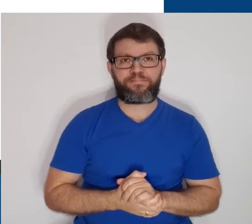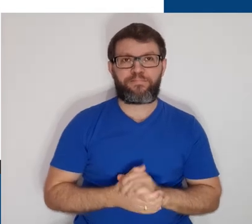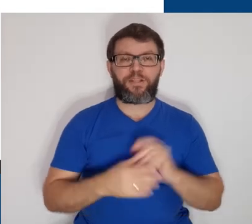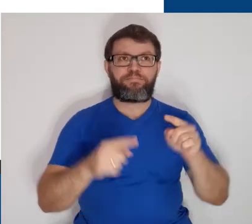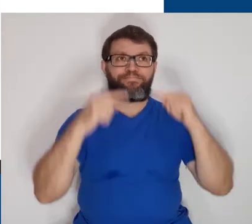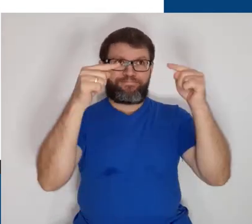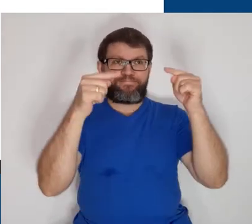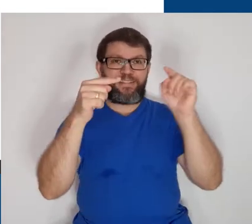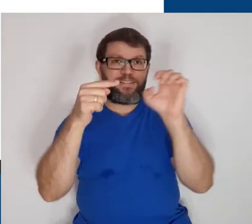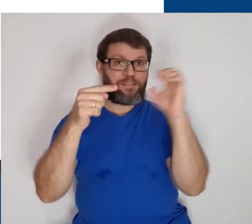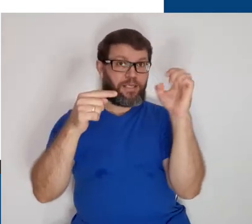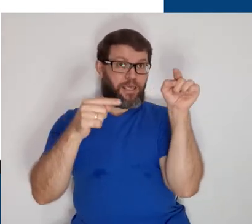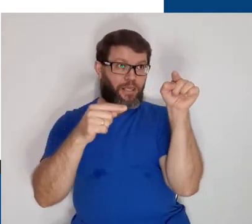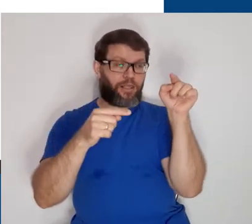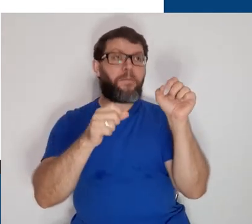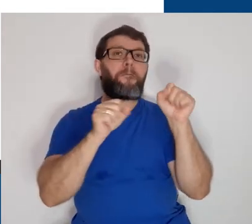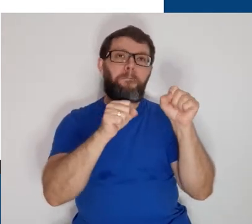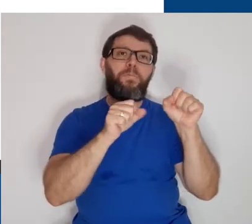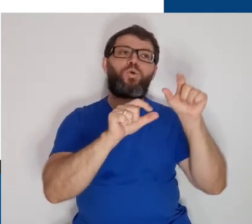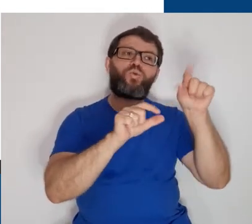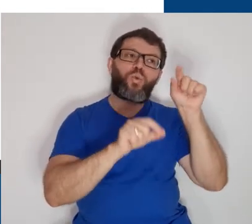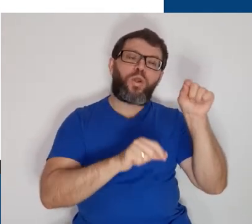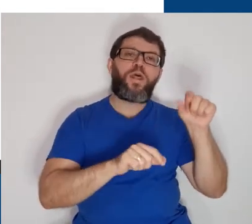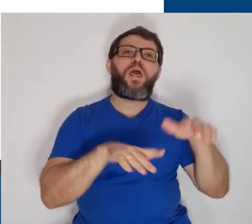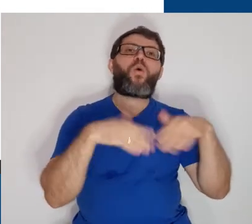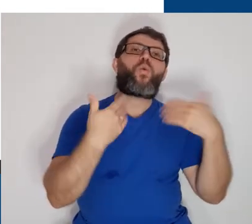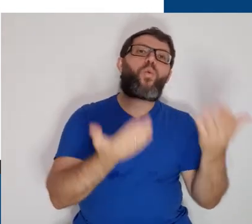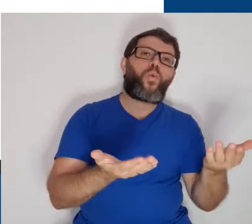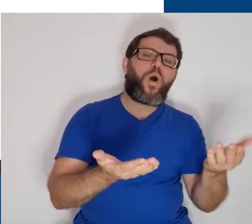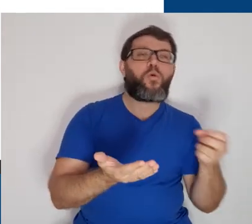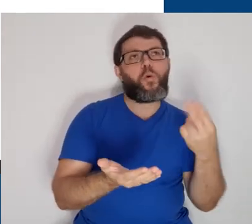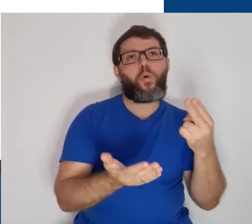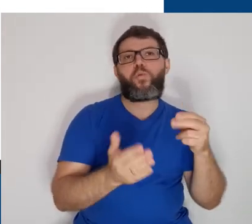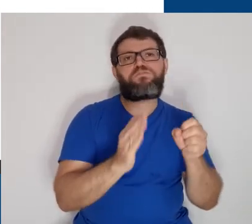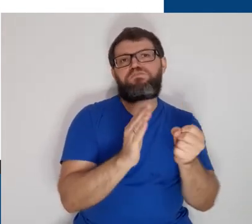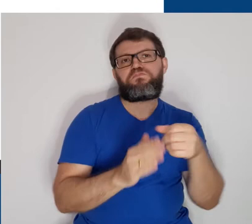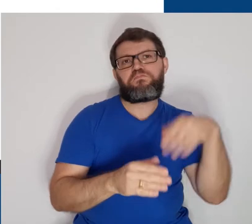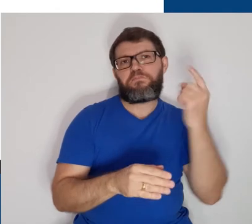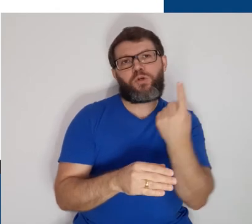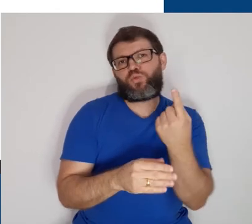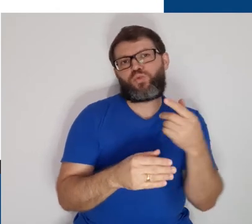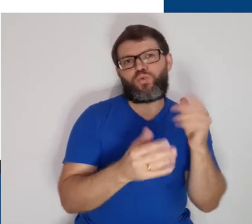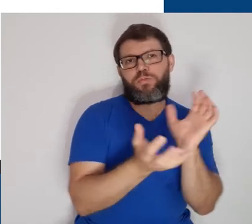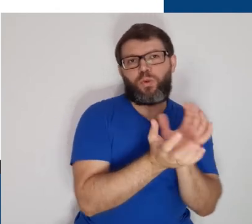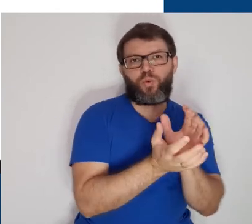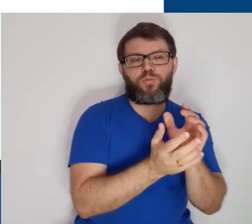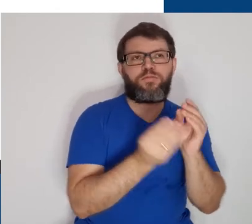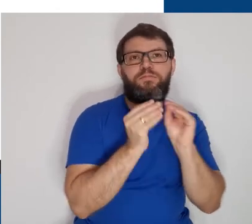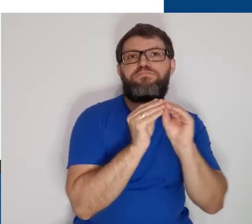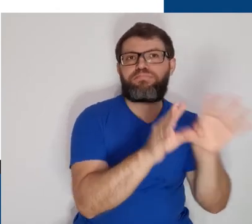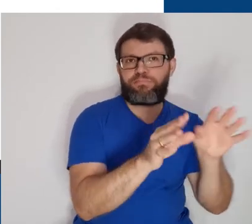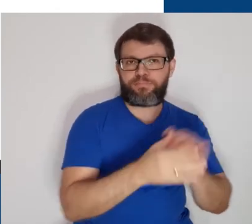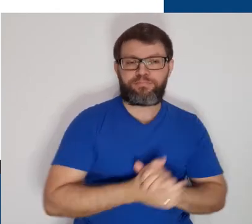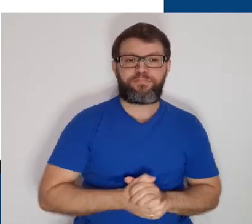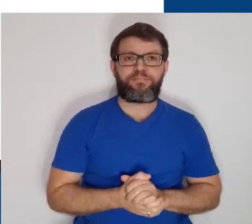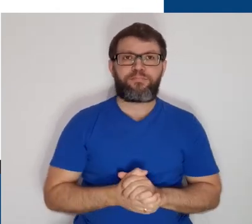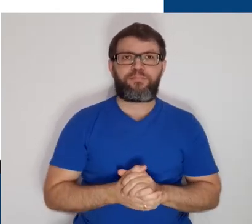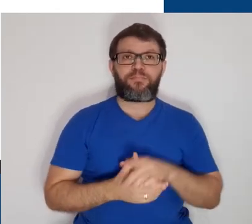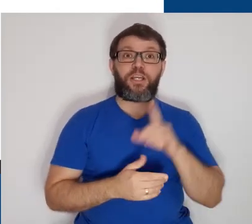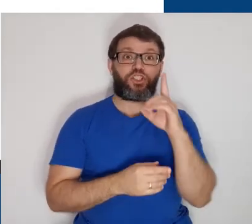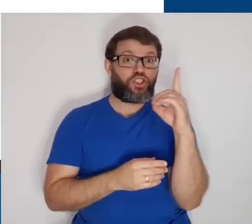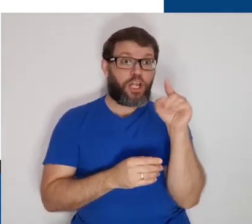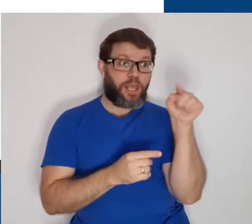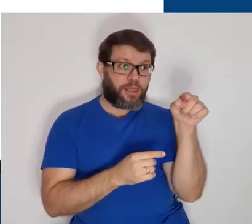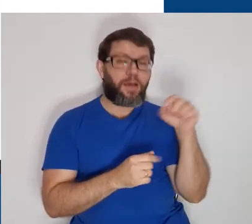caixa de texto, à esquerda, podemos escolher para qual ou quais turmas queremos fazer essa postagem. Na caixa que está logo à